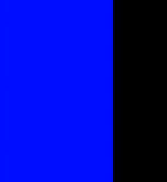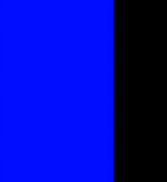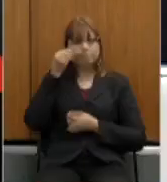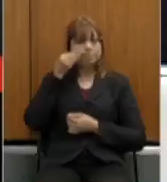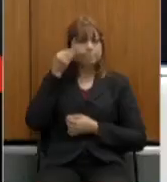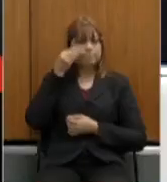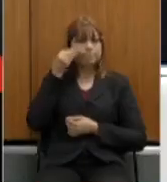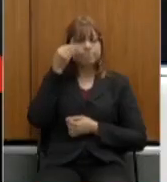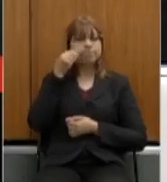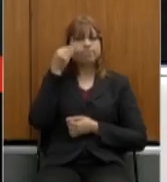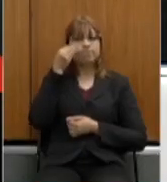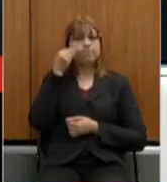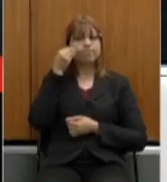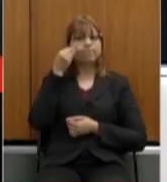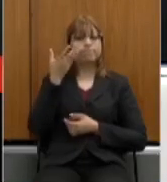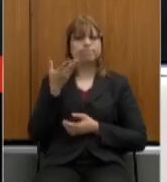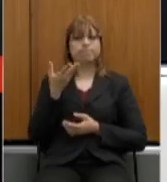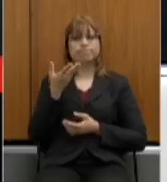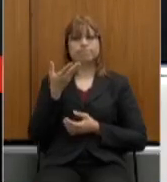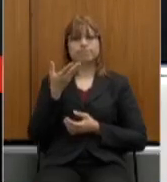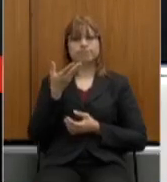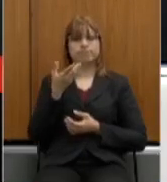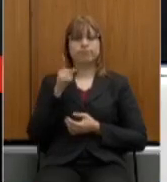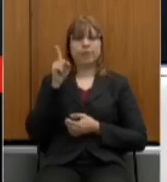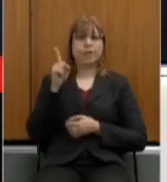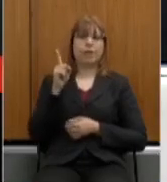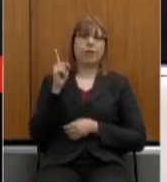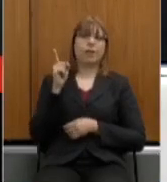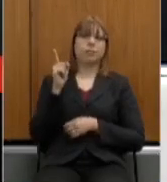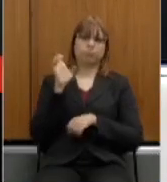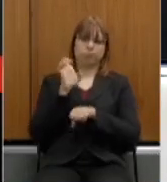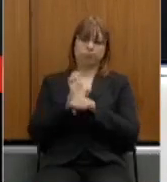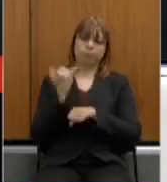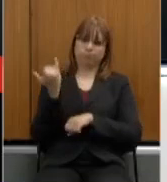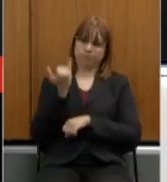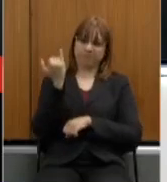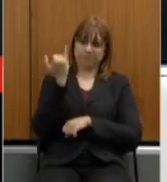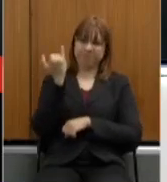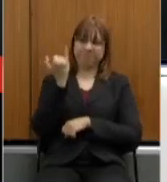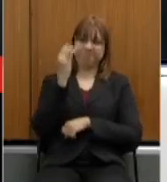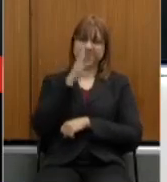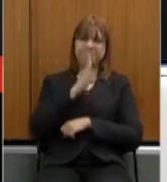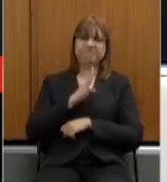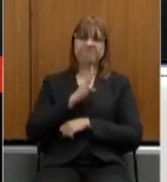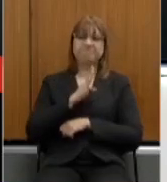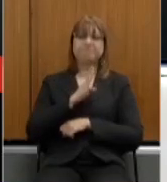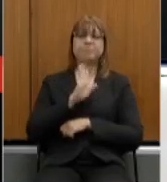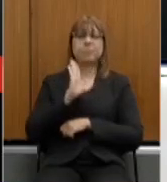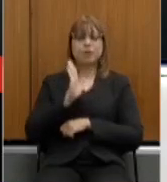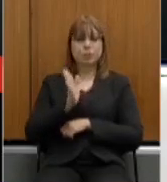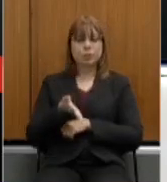naquele importante estado da federação como vimos aqui ouvimos a doutora